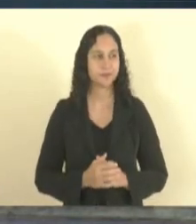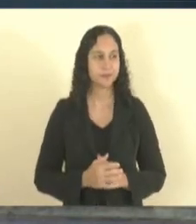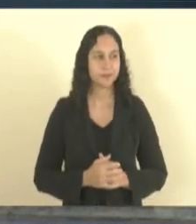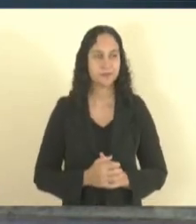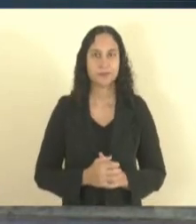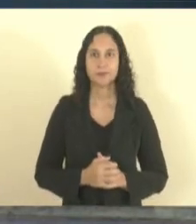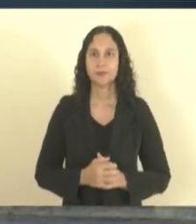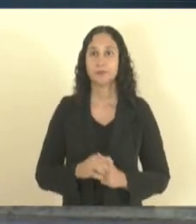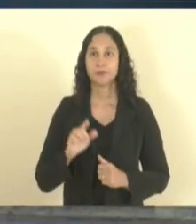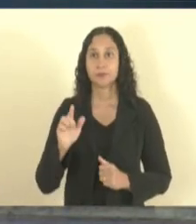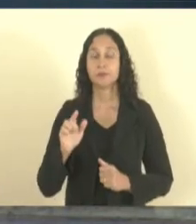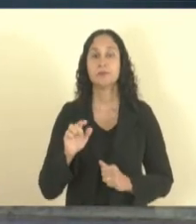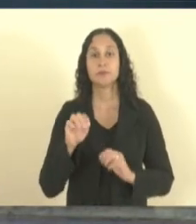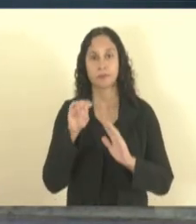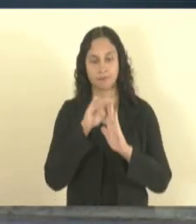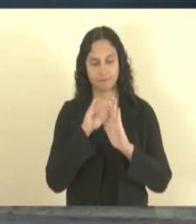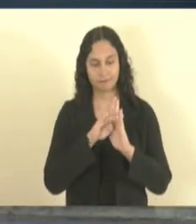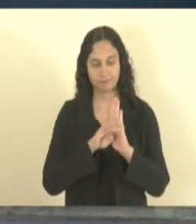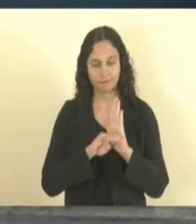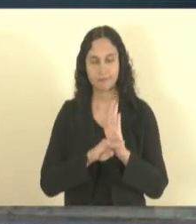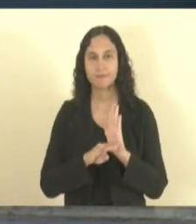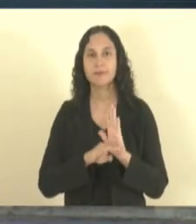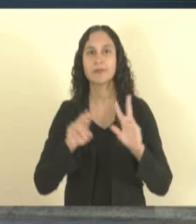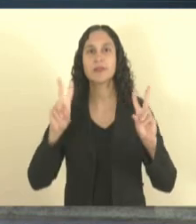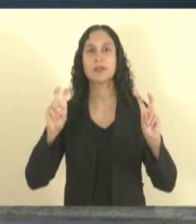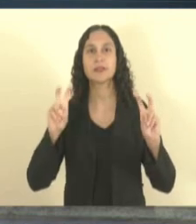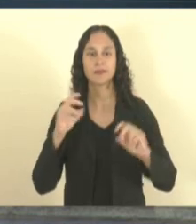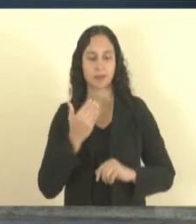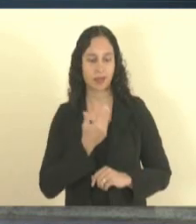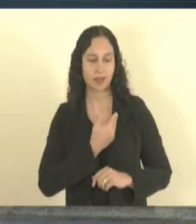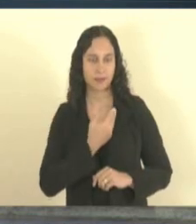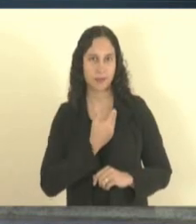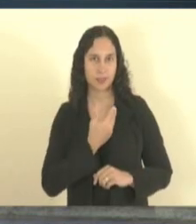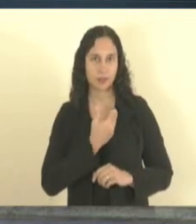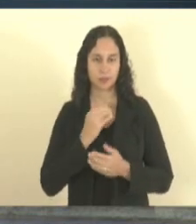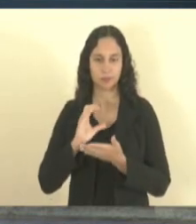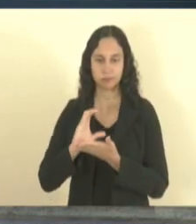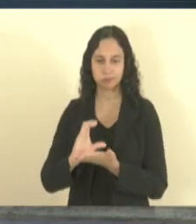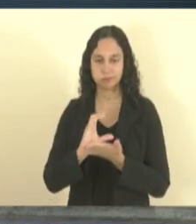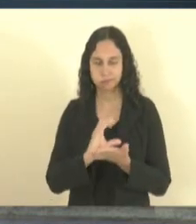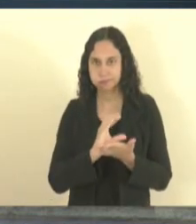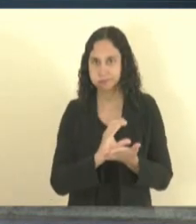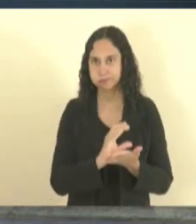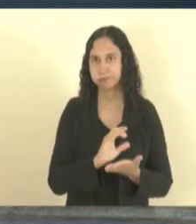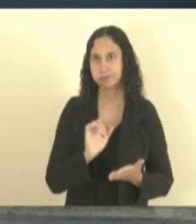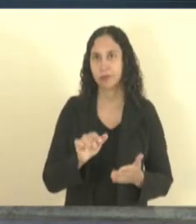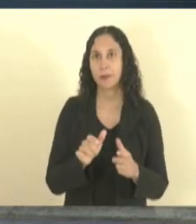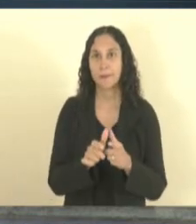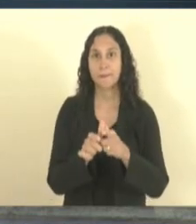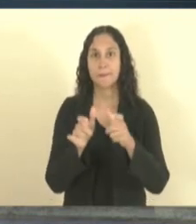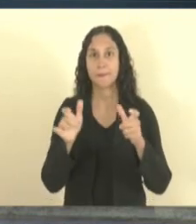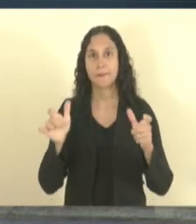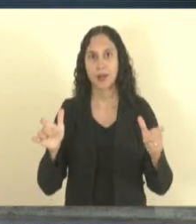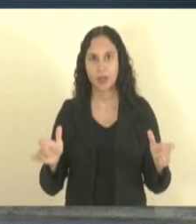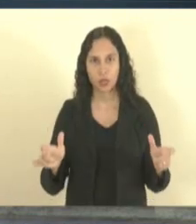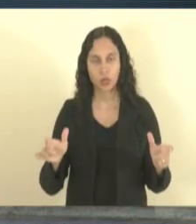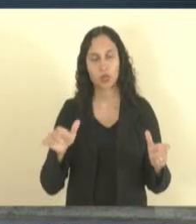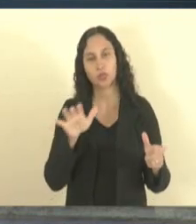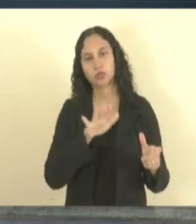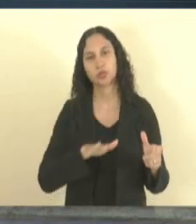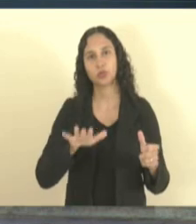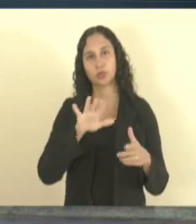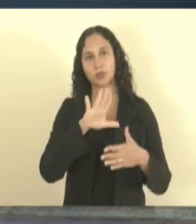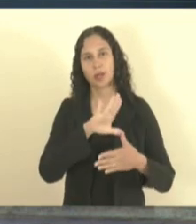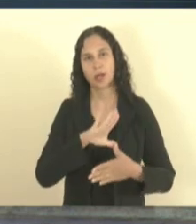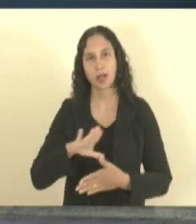Crédio Amigo, como eu disse aqui, o maior programa de microcrédito orientado do país, da América Latina.